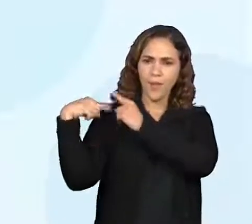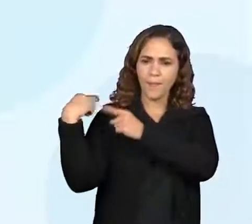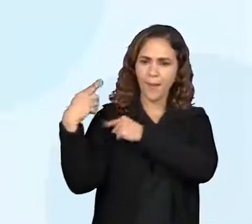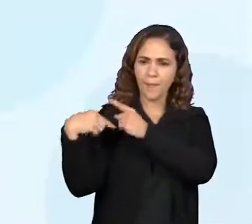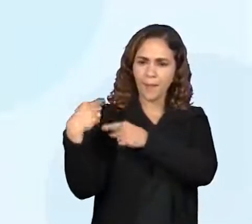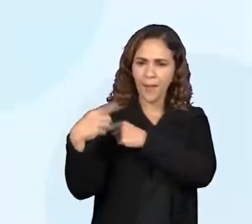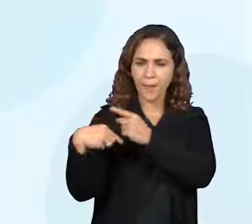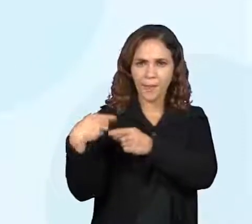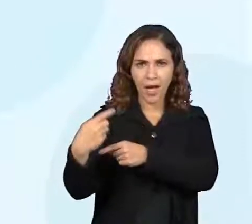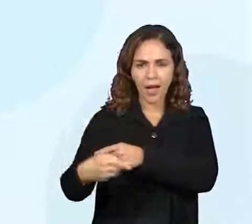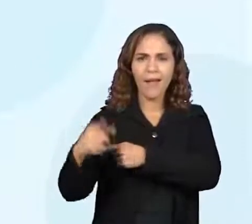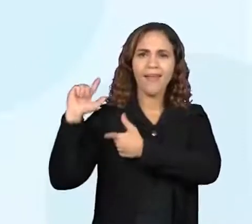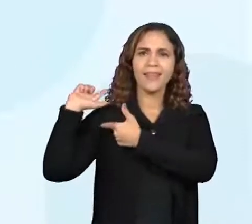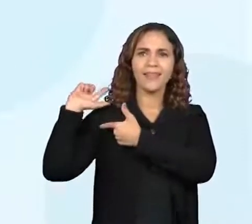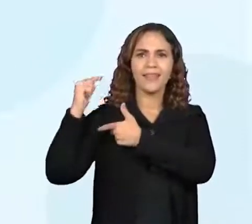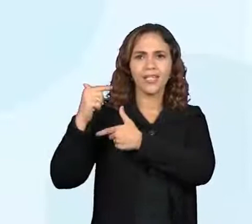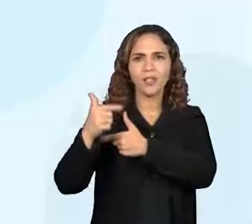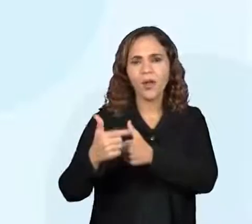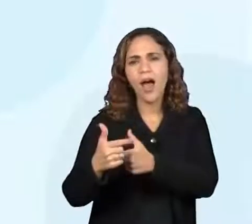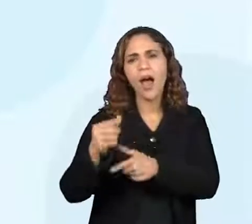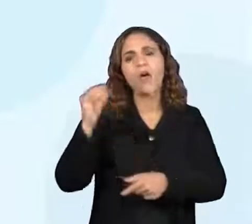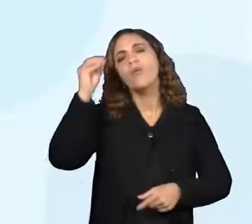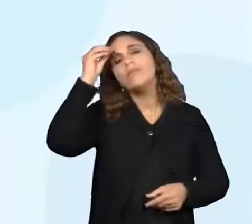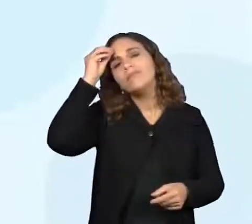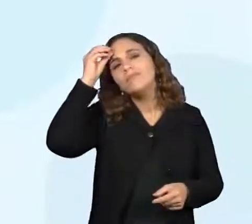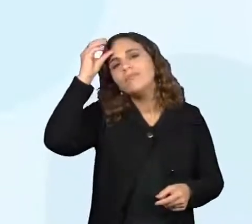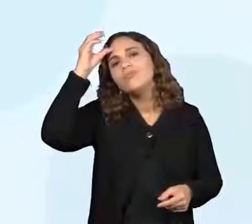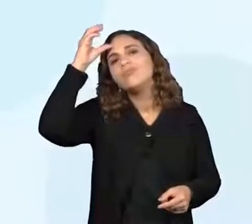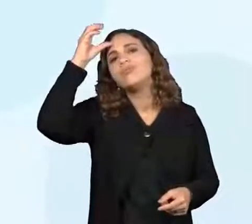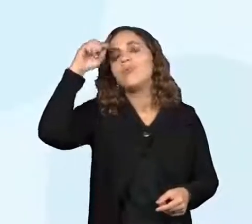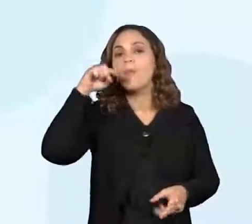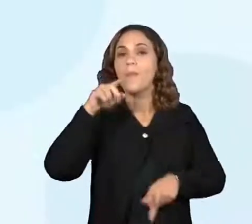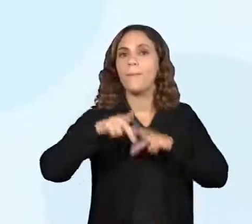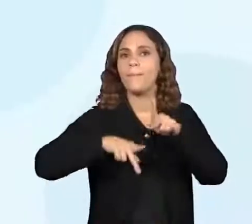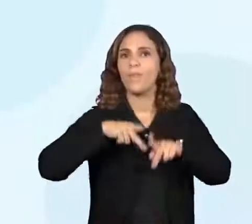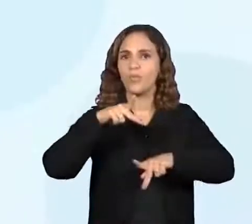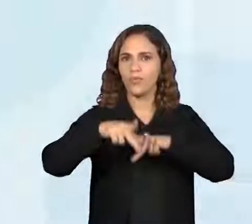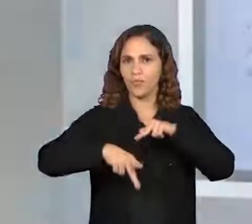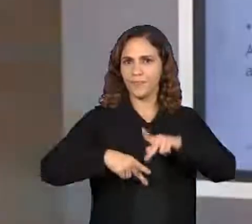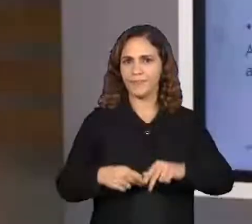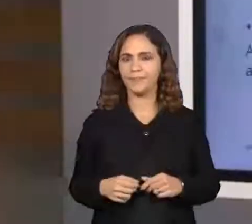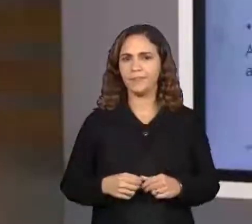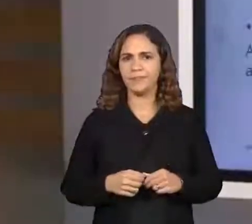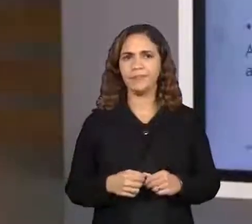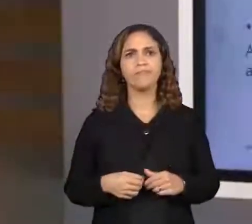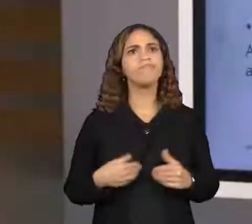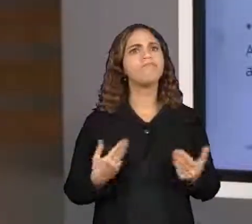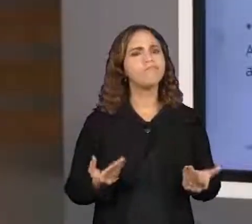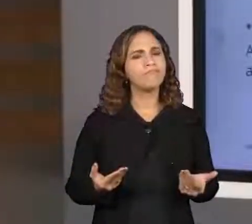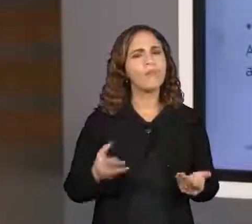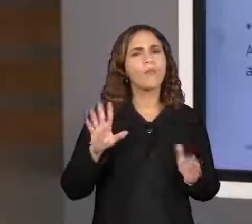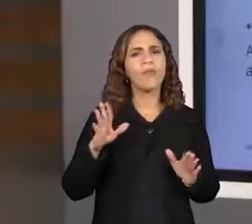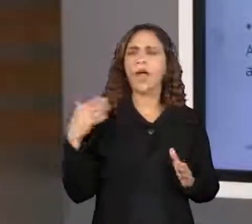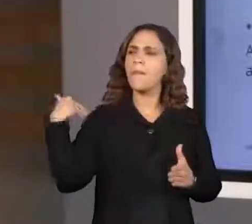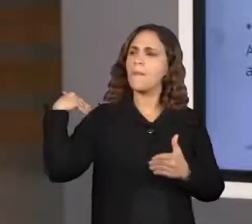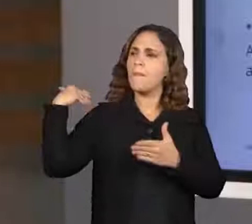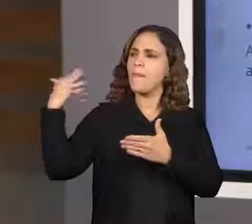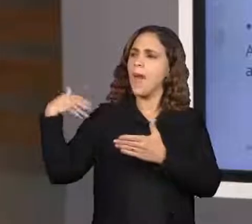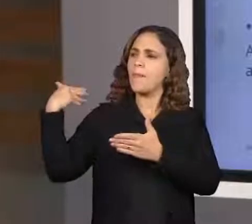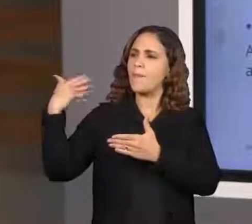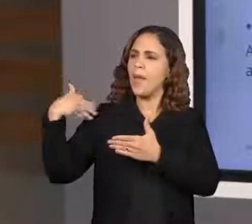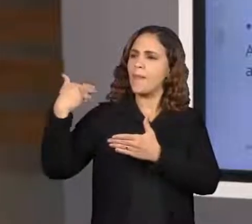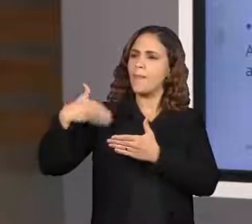povo. Ok. Então, toda vez que eu pensar em cultura, eu estou falando sobre saberes e